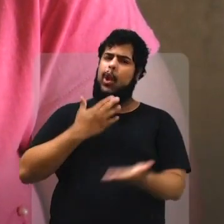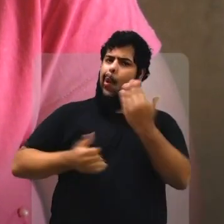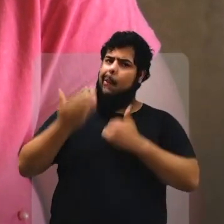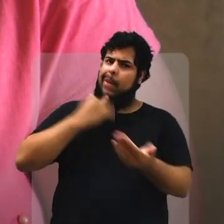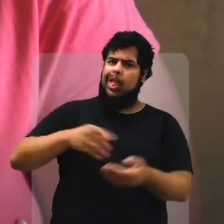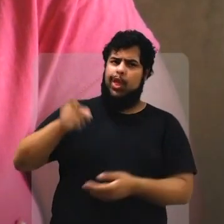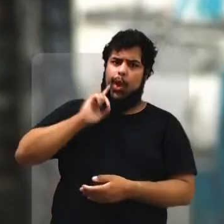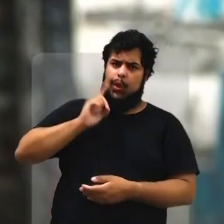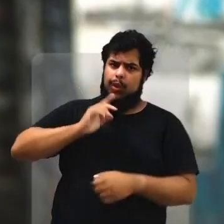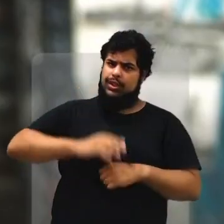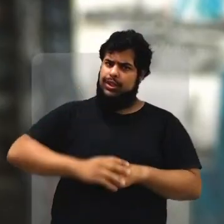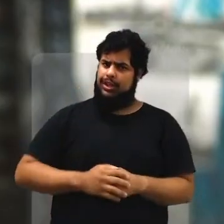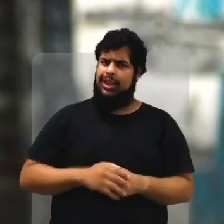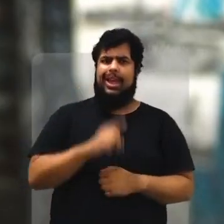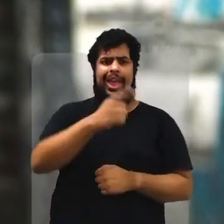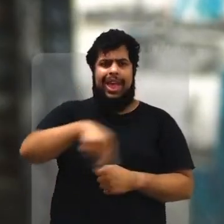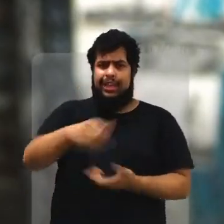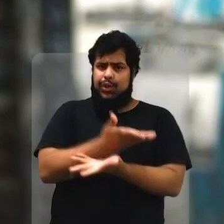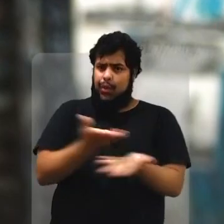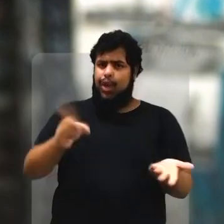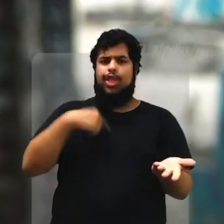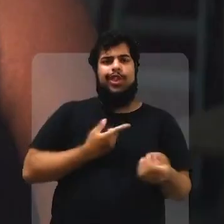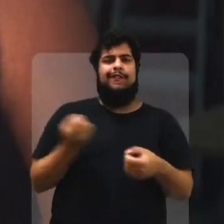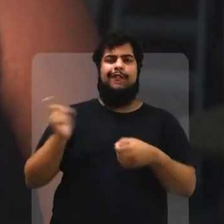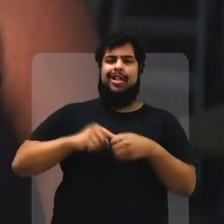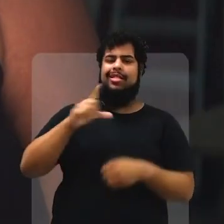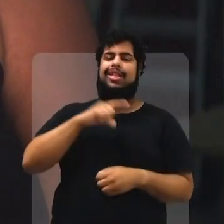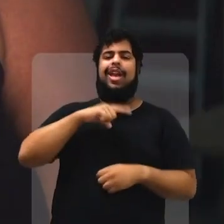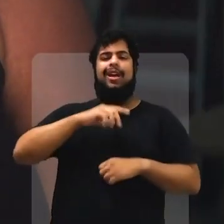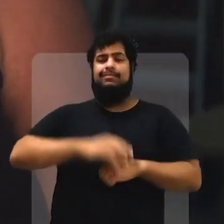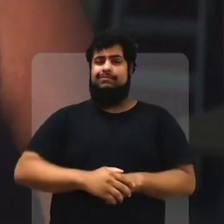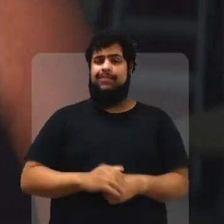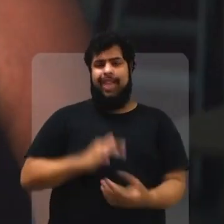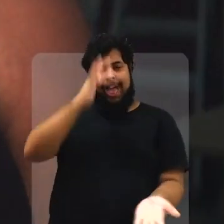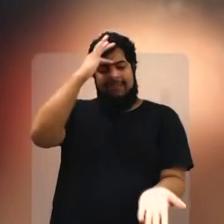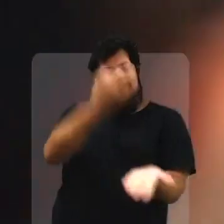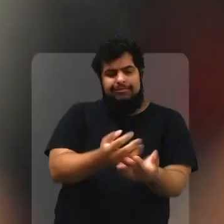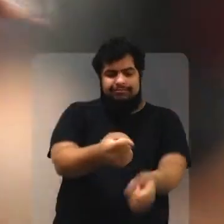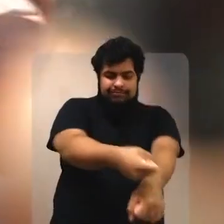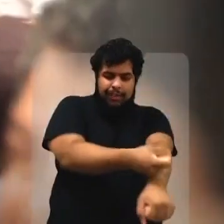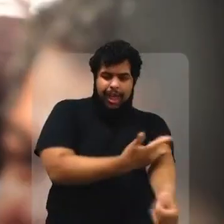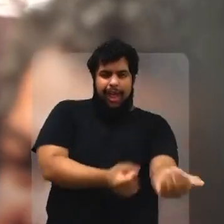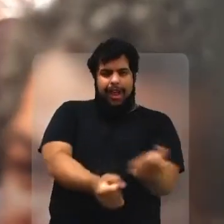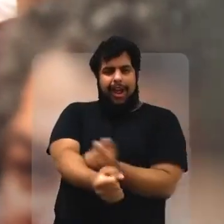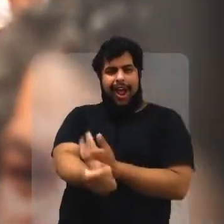direito de ter uma casa. Comida na mesa da gente todo dia. Essas coisas a gente vai ter tudo de volta.